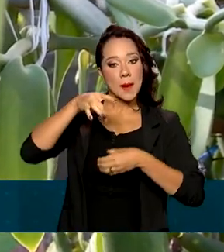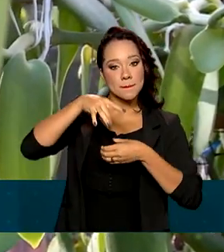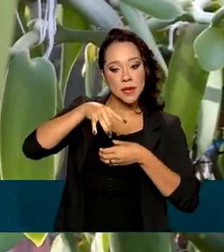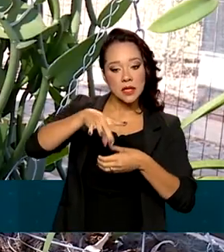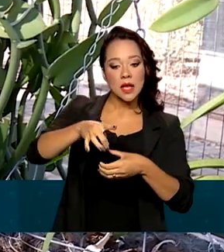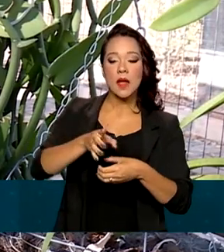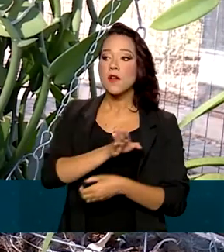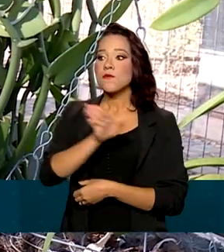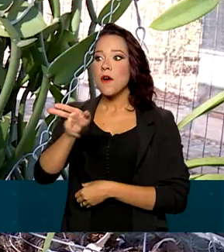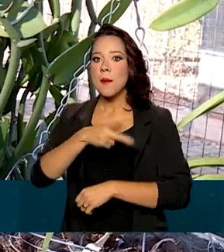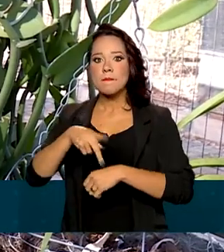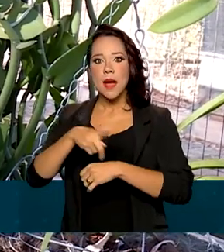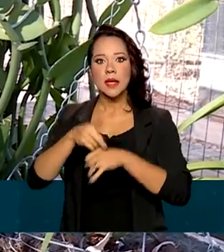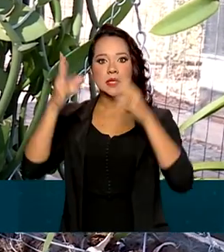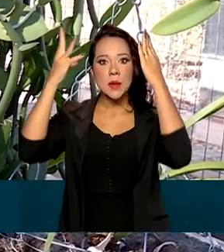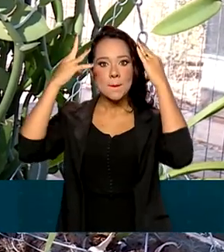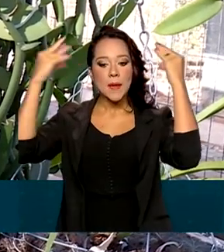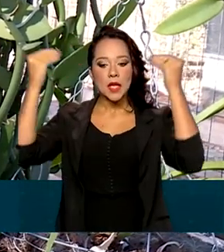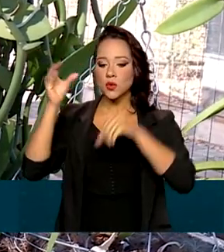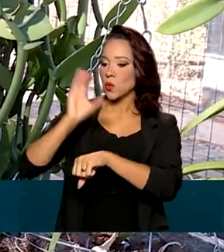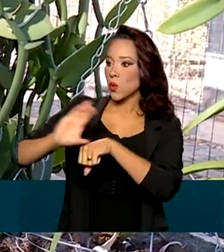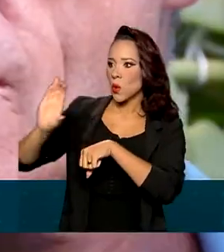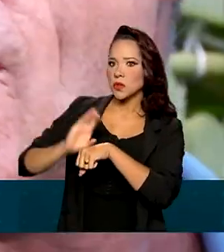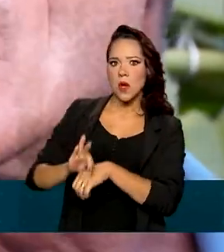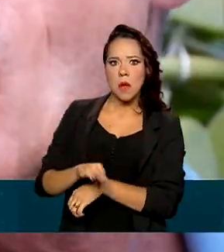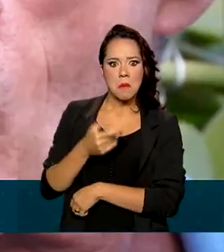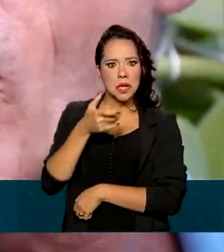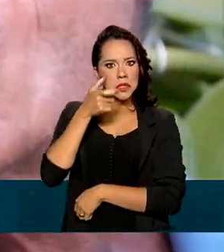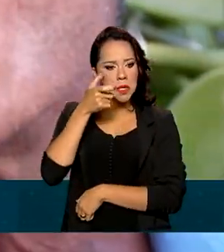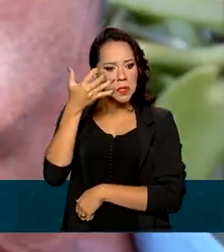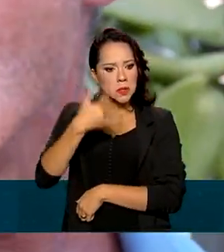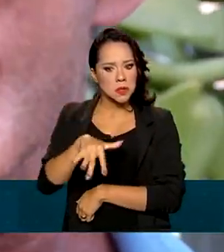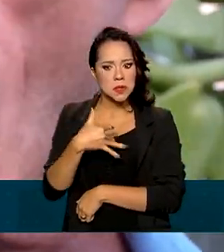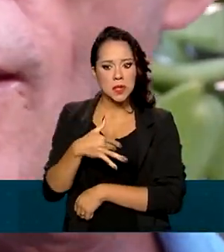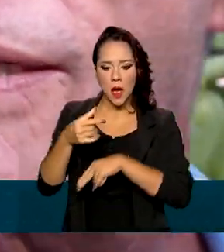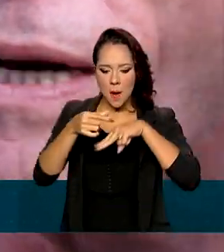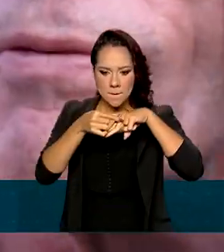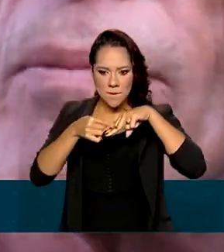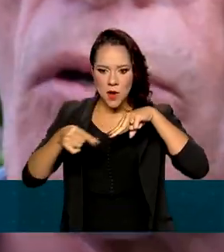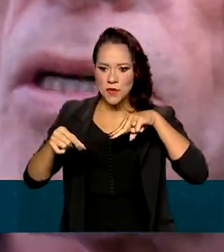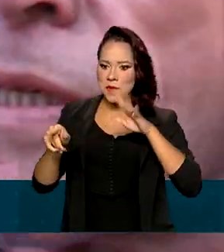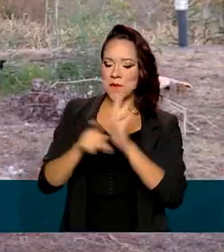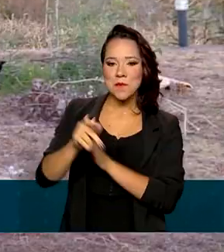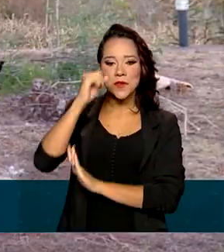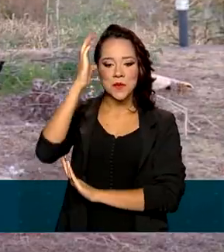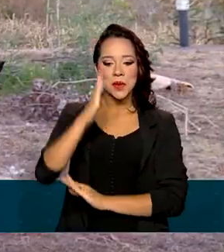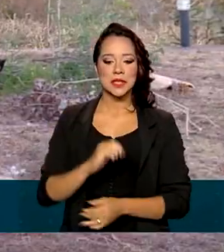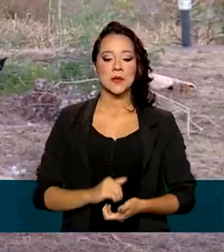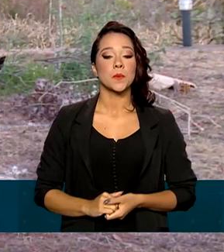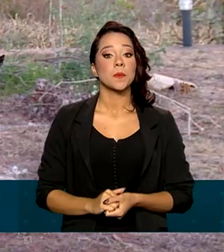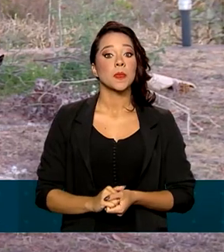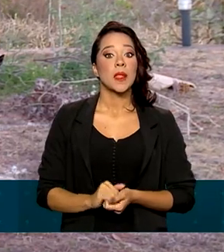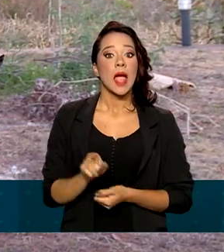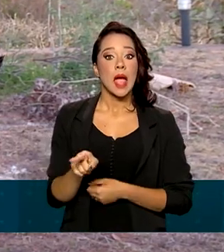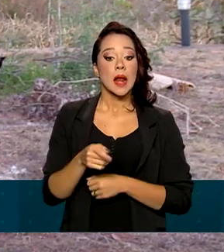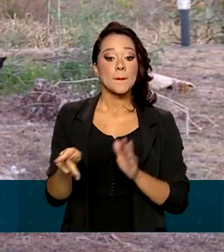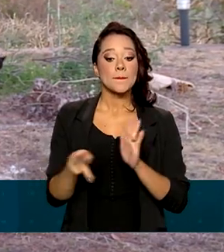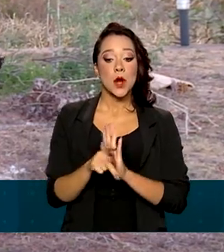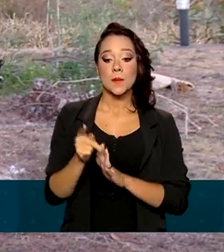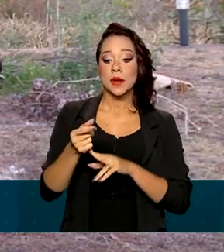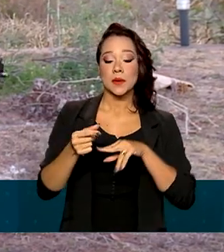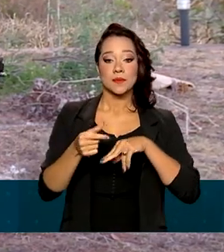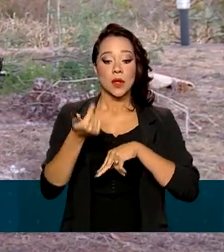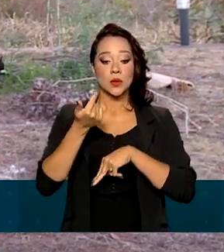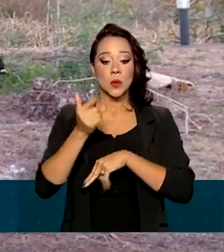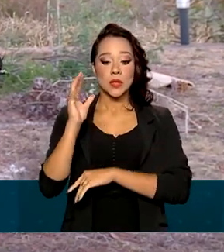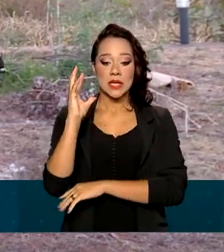foi ao México fazer um curso, mas o que impressiona mesmo são as baunilhas brasileiras. A baunilha do cerrado tem sido